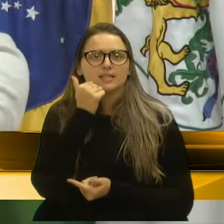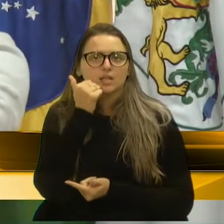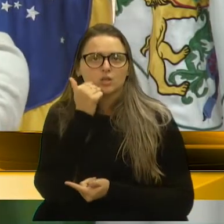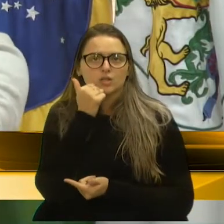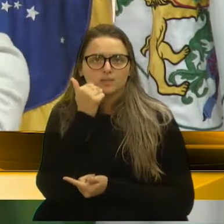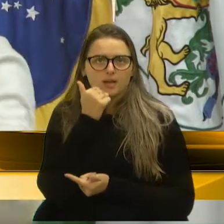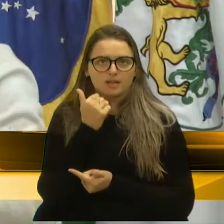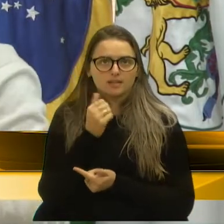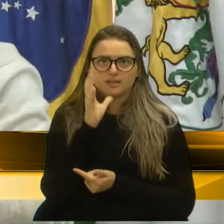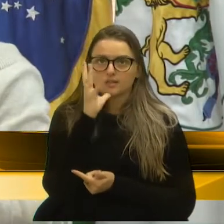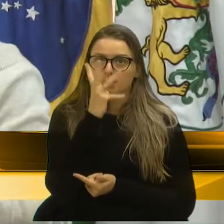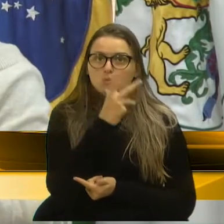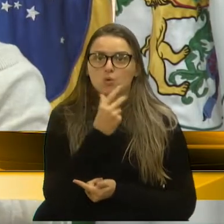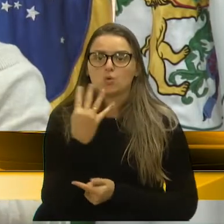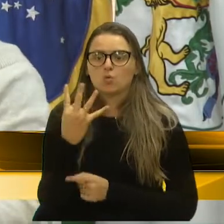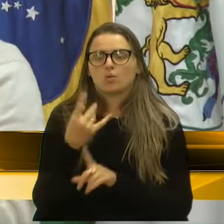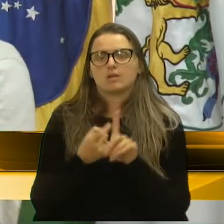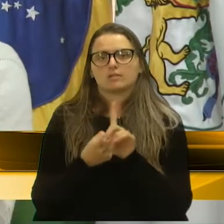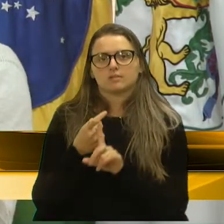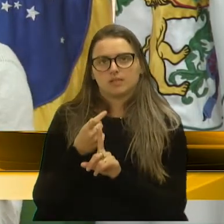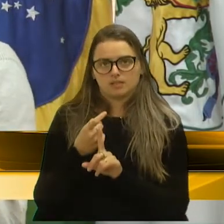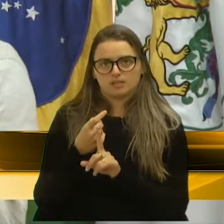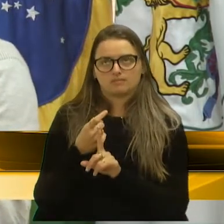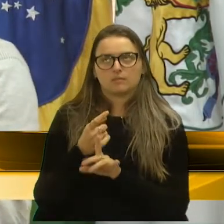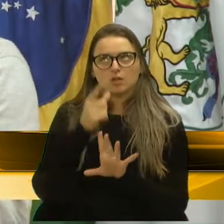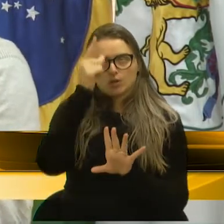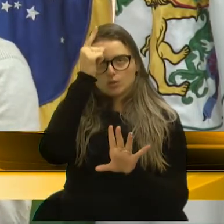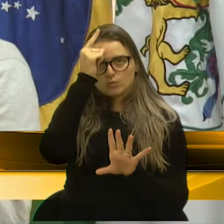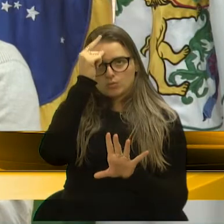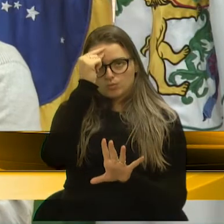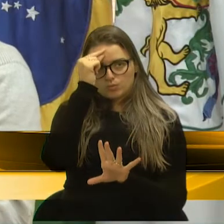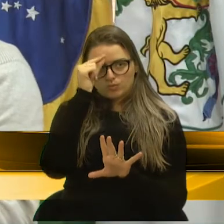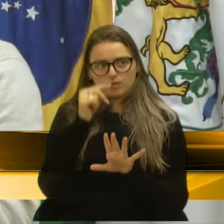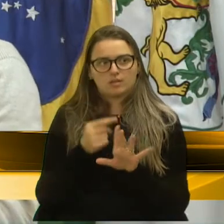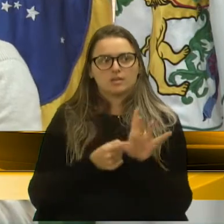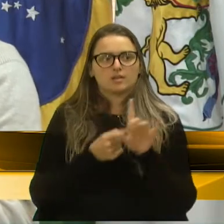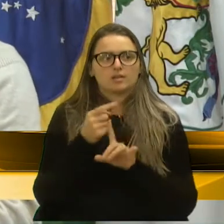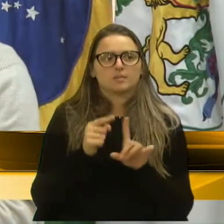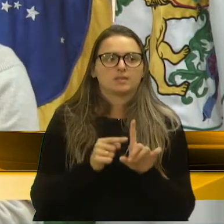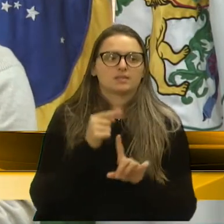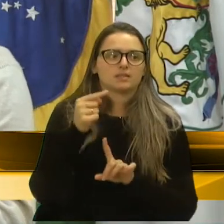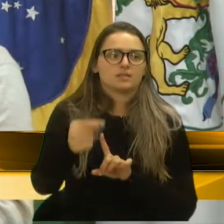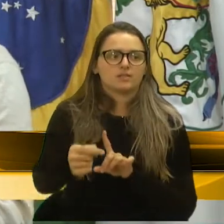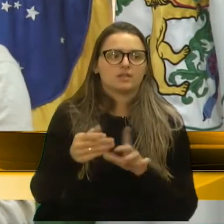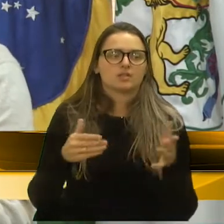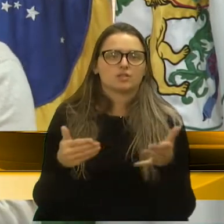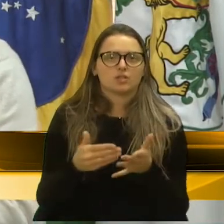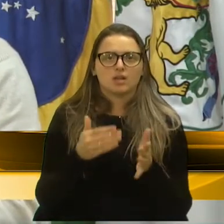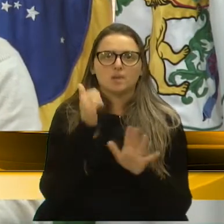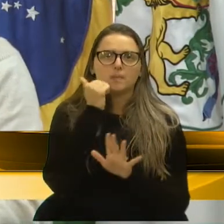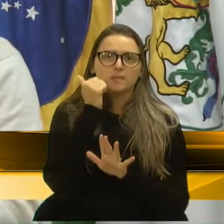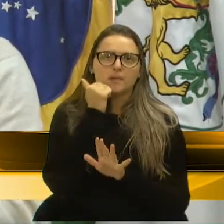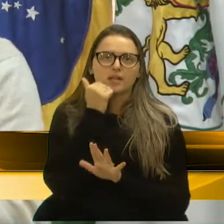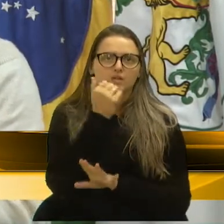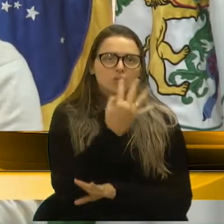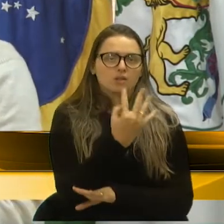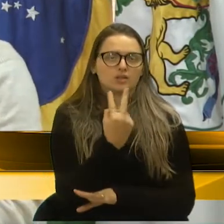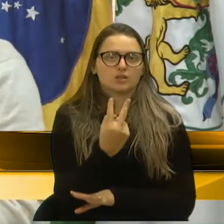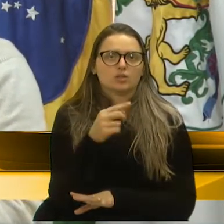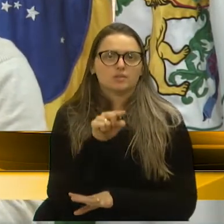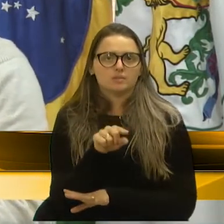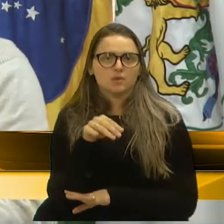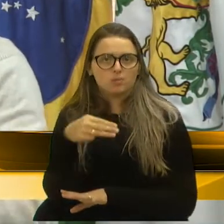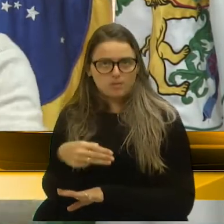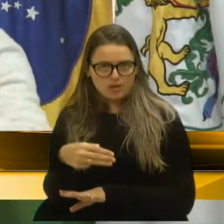meses demorou, graças a Deus, a partir da semana que vem, agora já, vai ter Brita 42 mil metros, mas